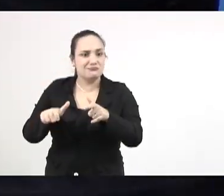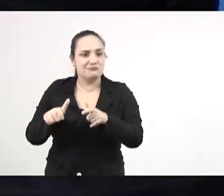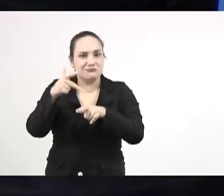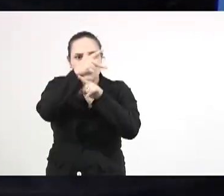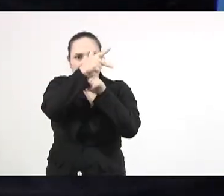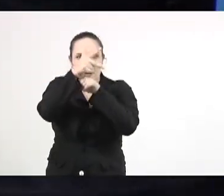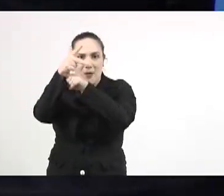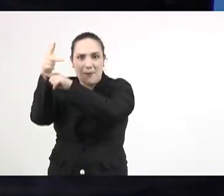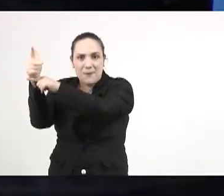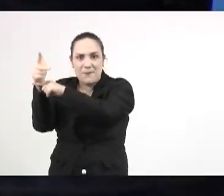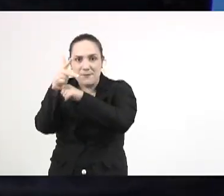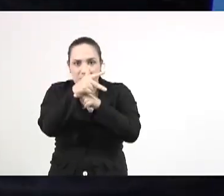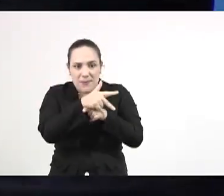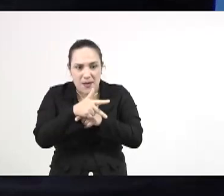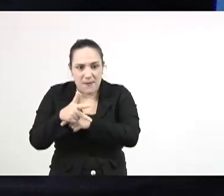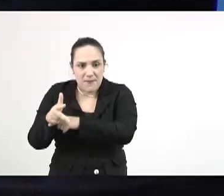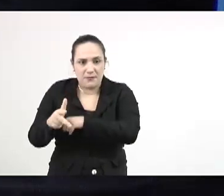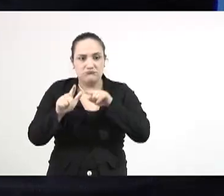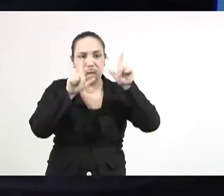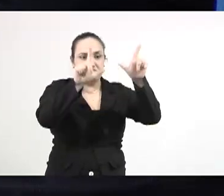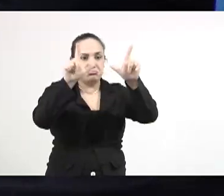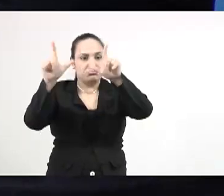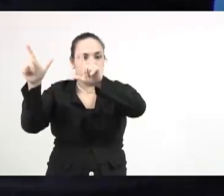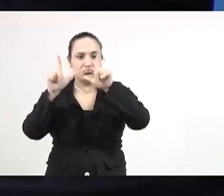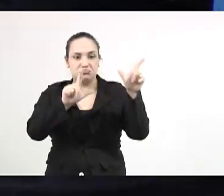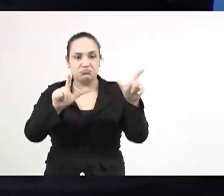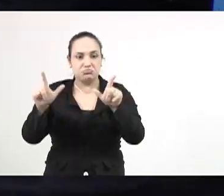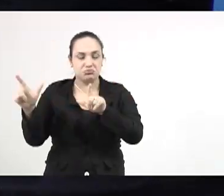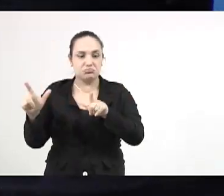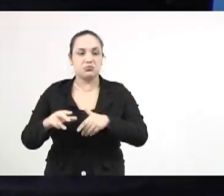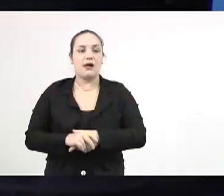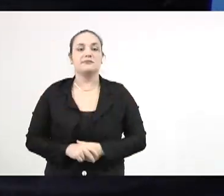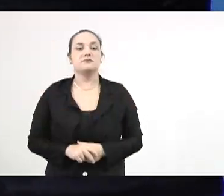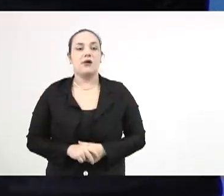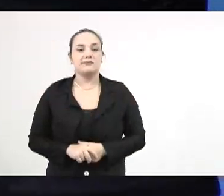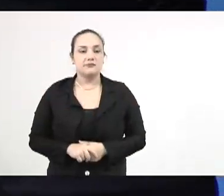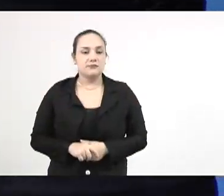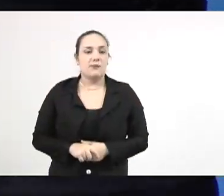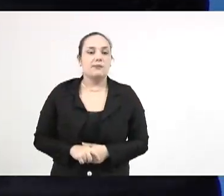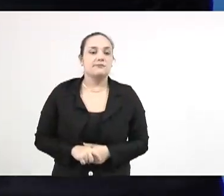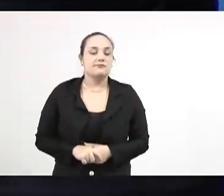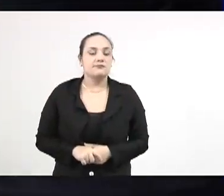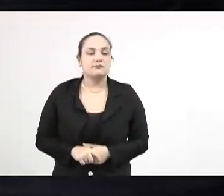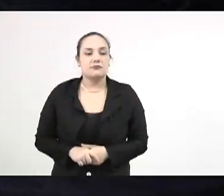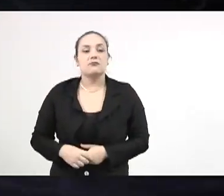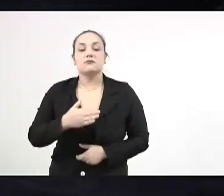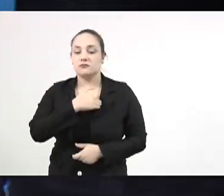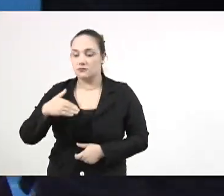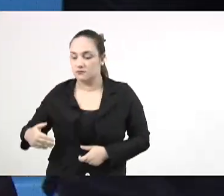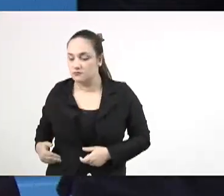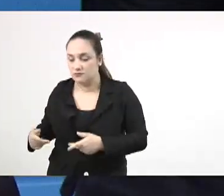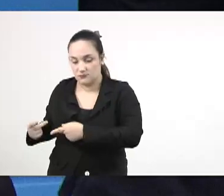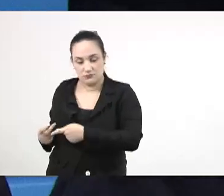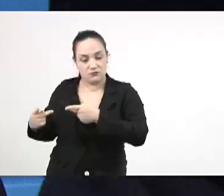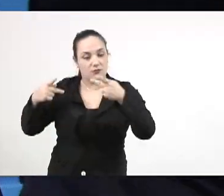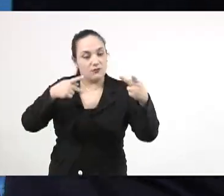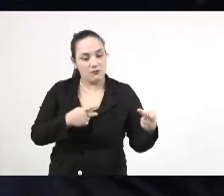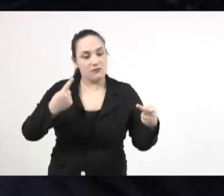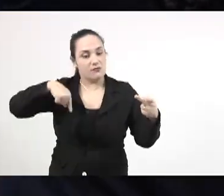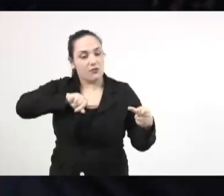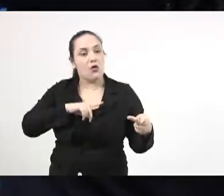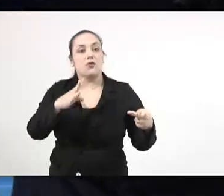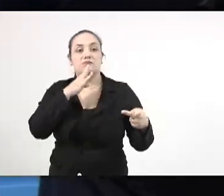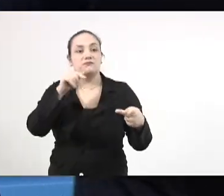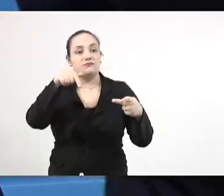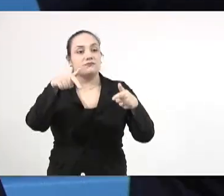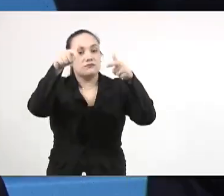monitoramento das queimadas, e o governador nos convidou para conhecer